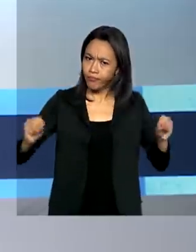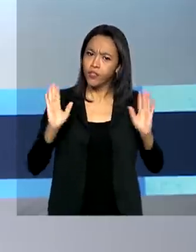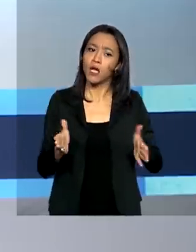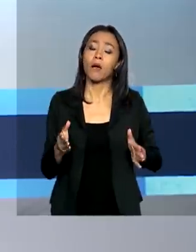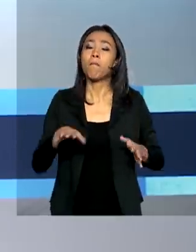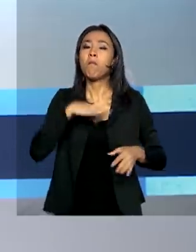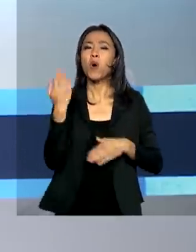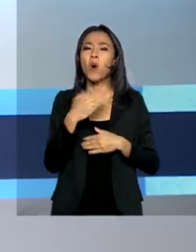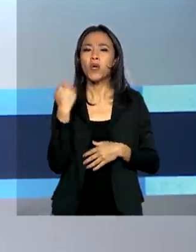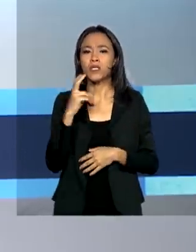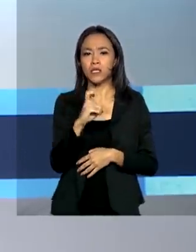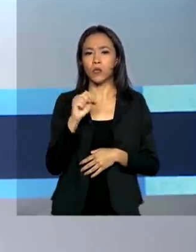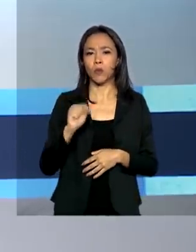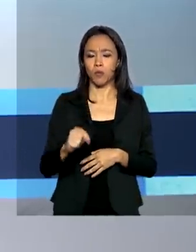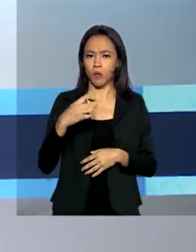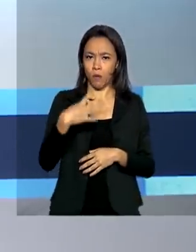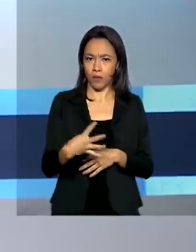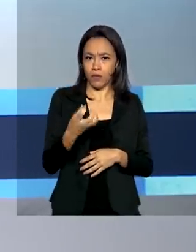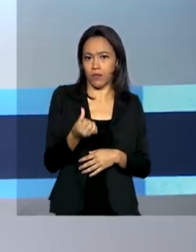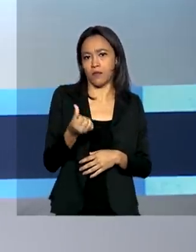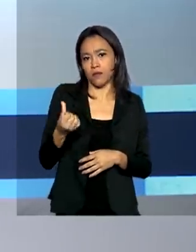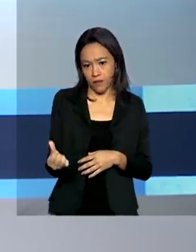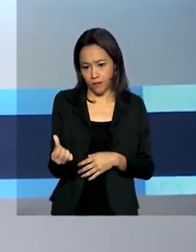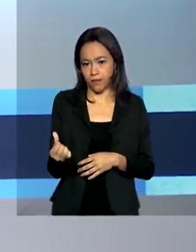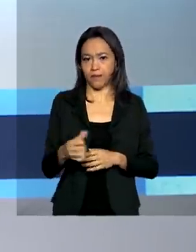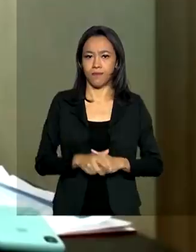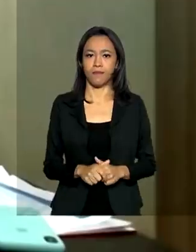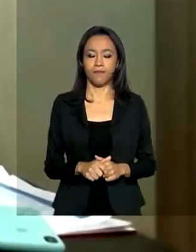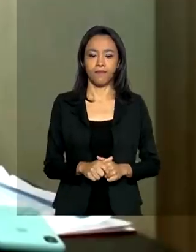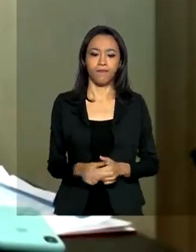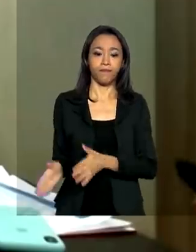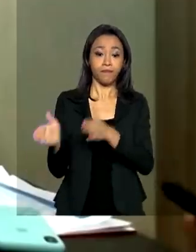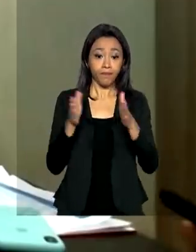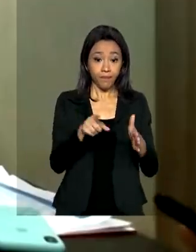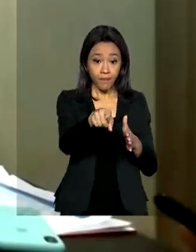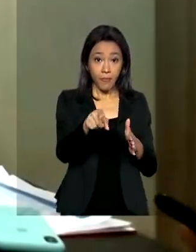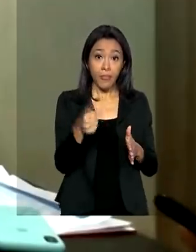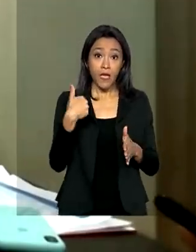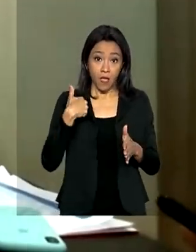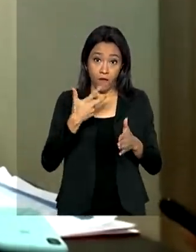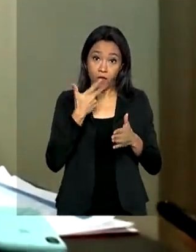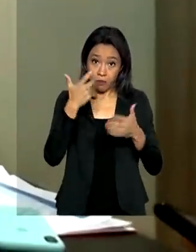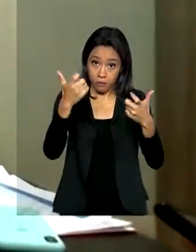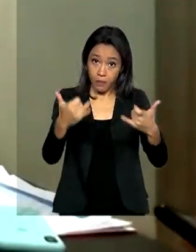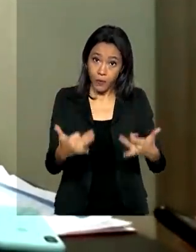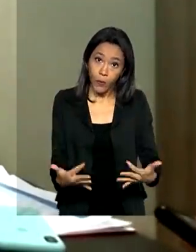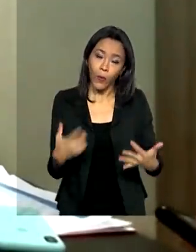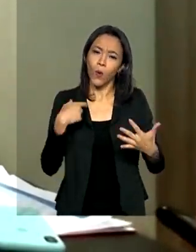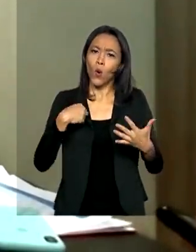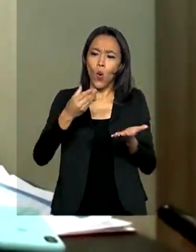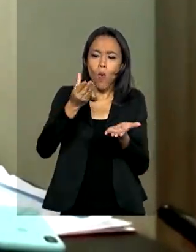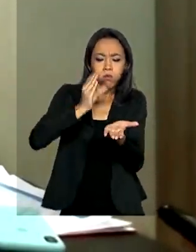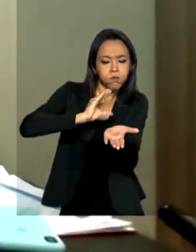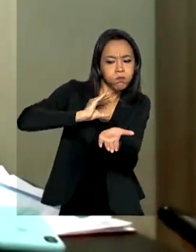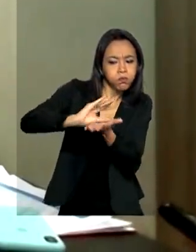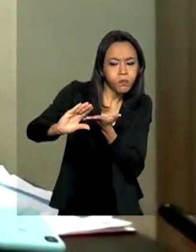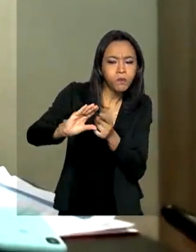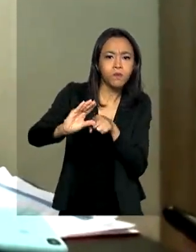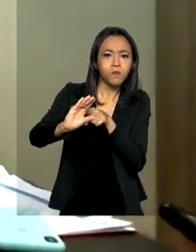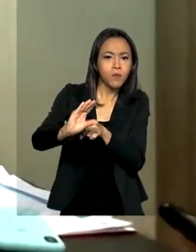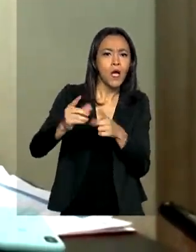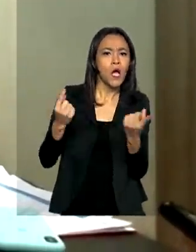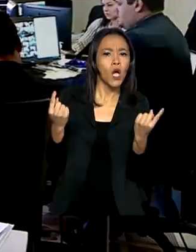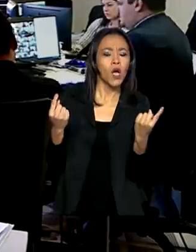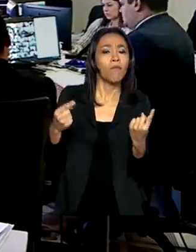a 5.466. A prioridade na distribuição dos recursos para o combate ao novo